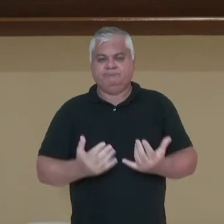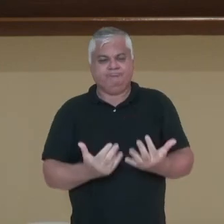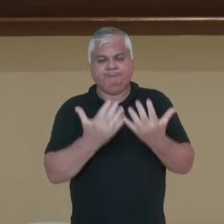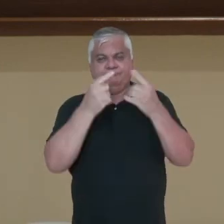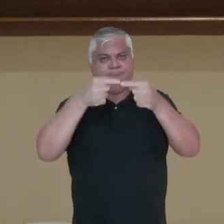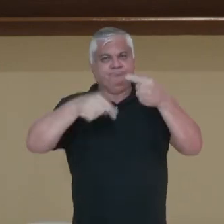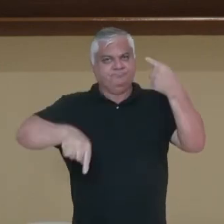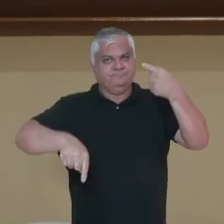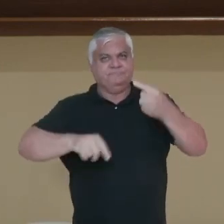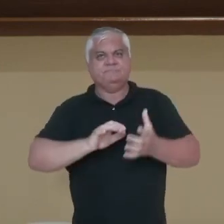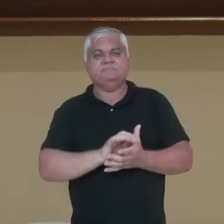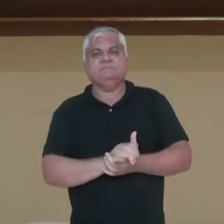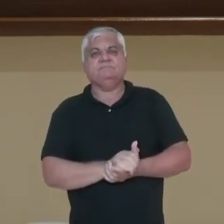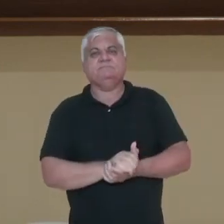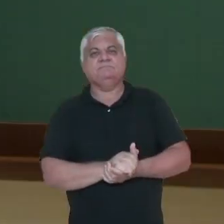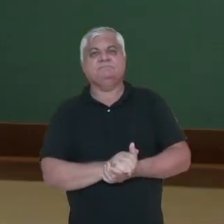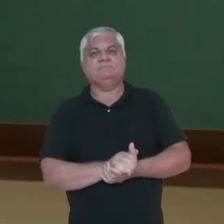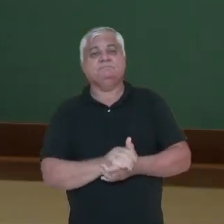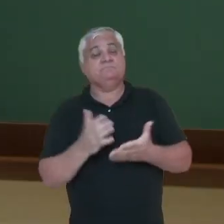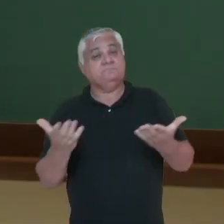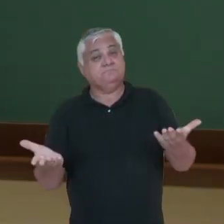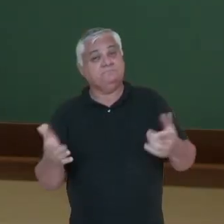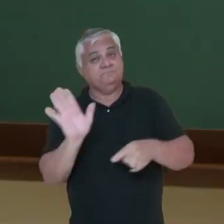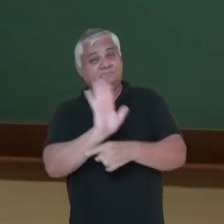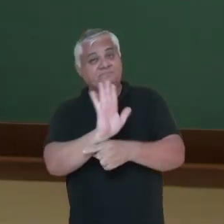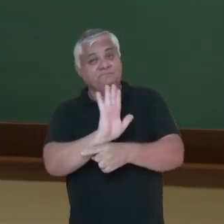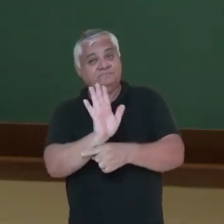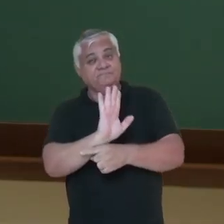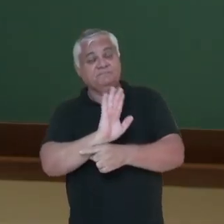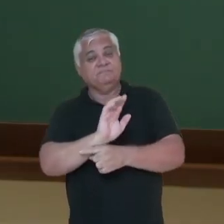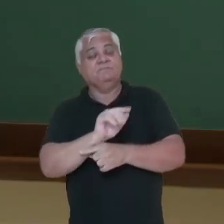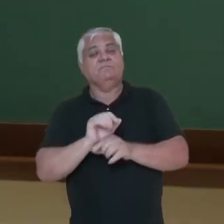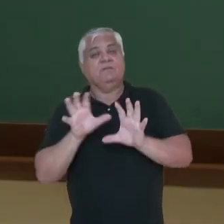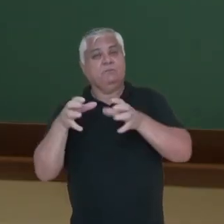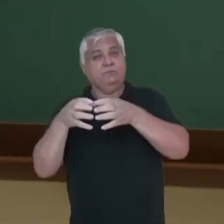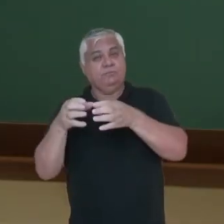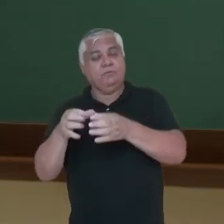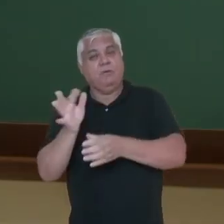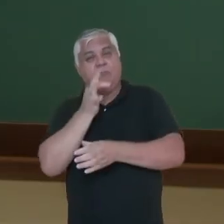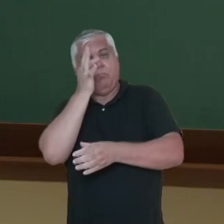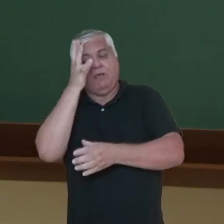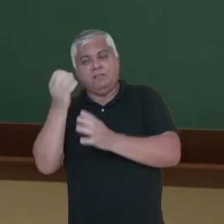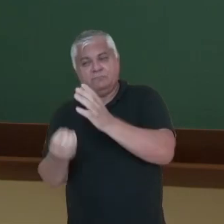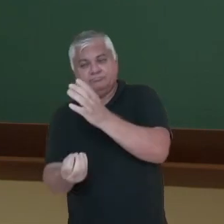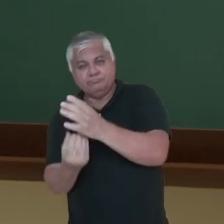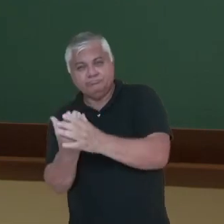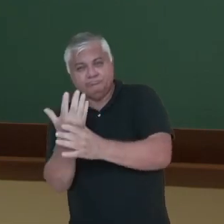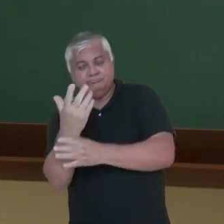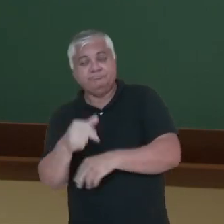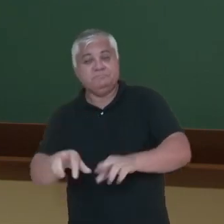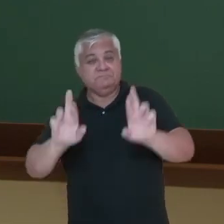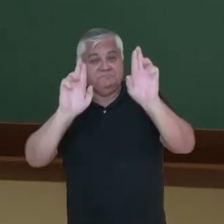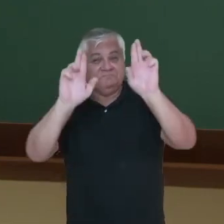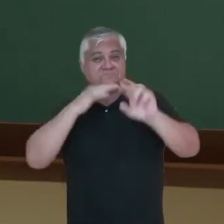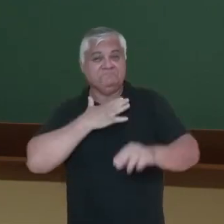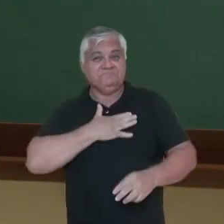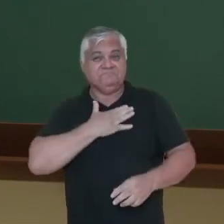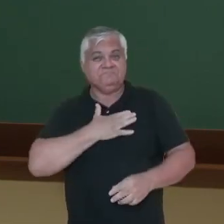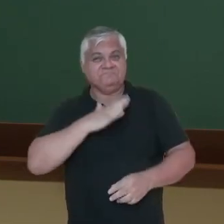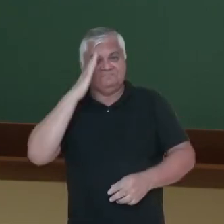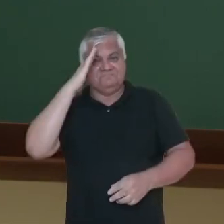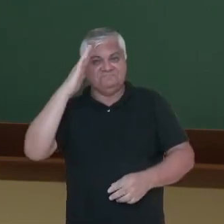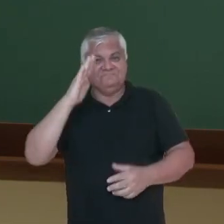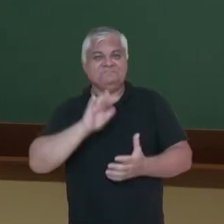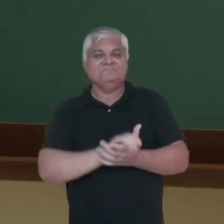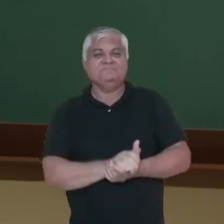ok? Bom, nesse vídeo, então, nós falamos sobre o reino plante, sobre as pteridófitas. Eu espero que vocês tenham gostado e até breve.